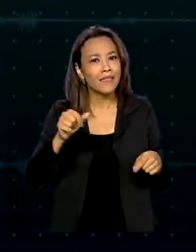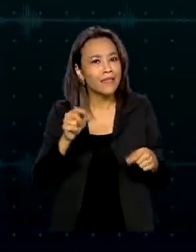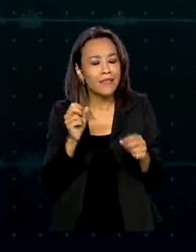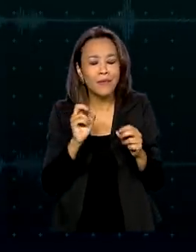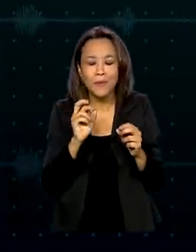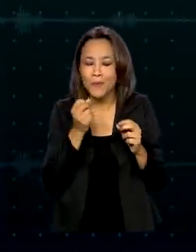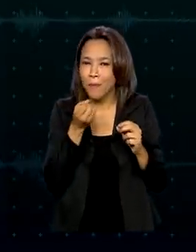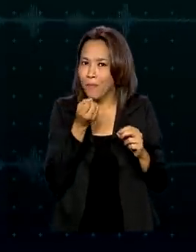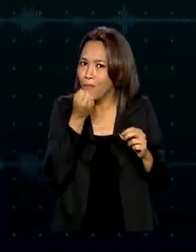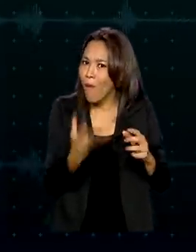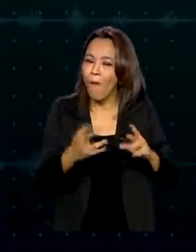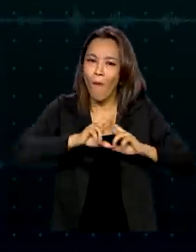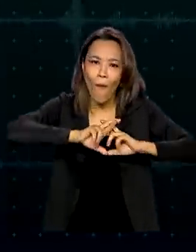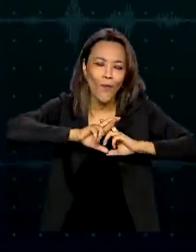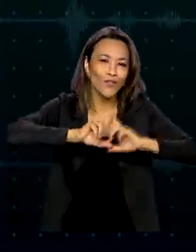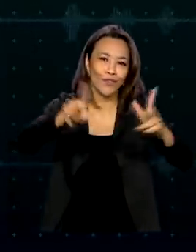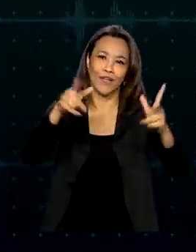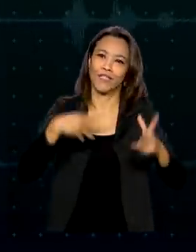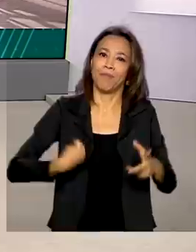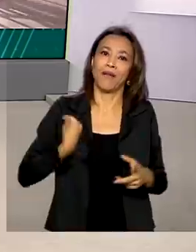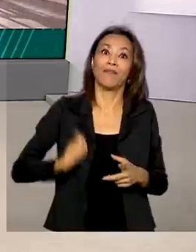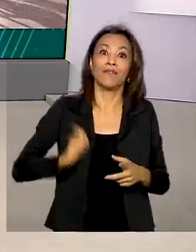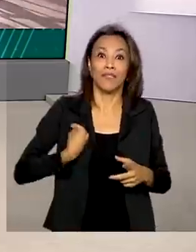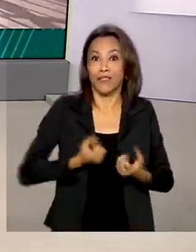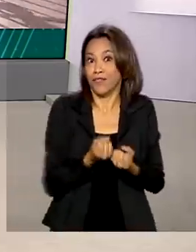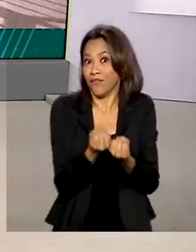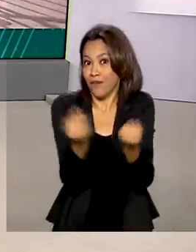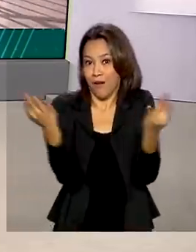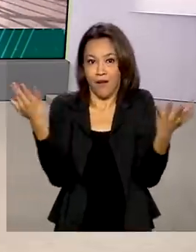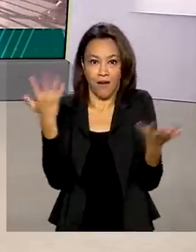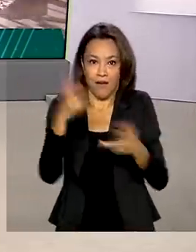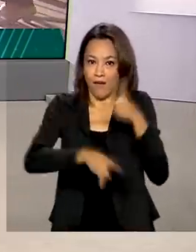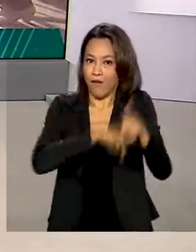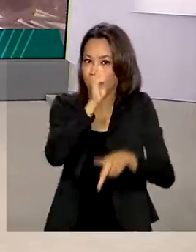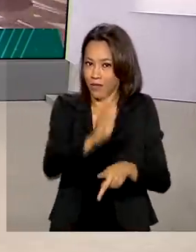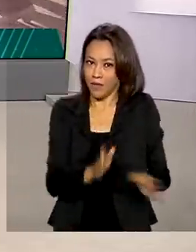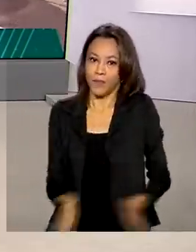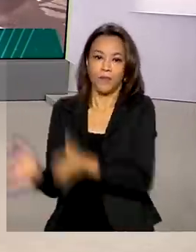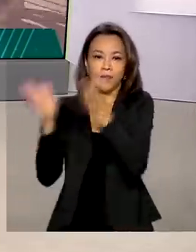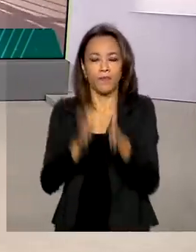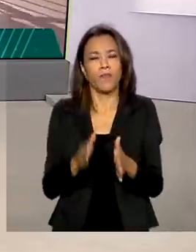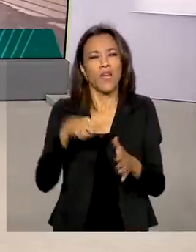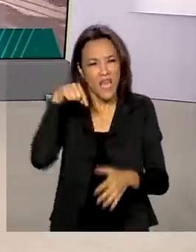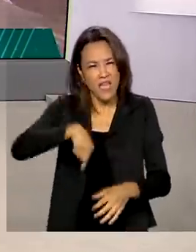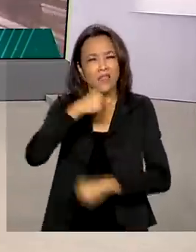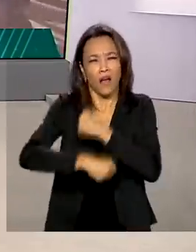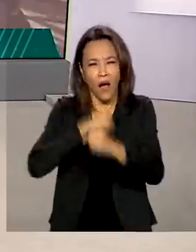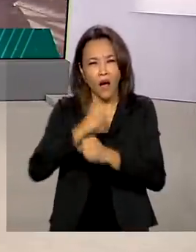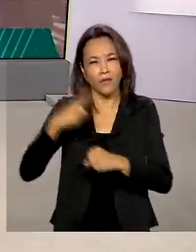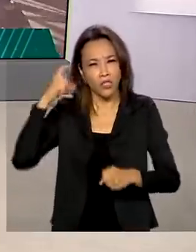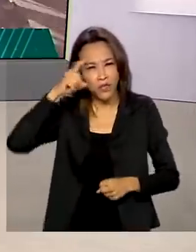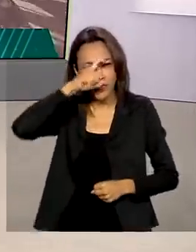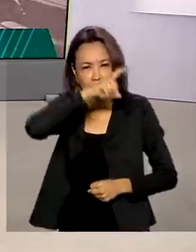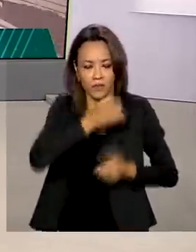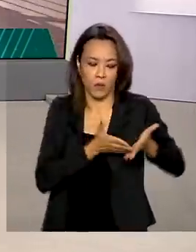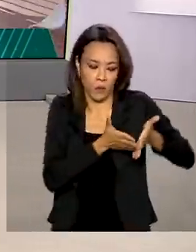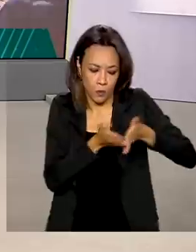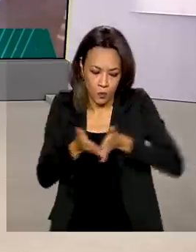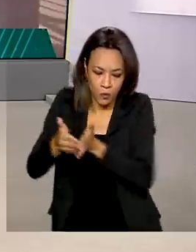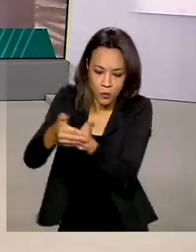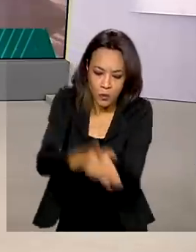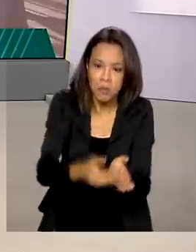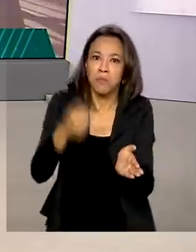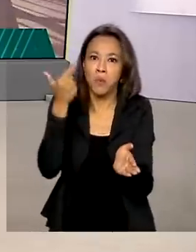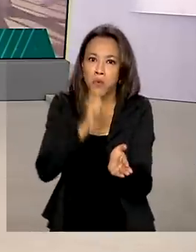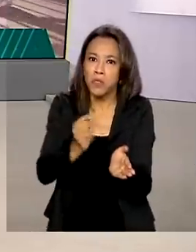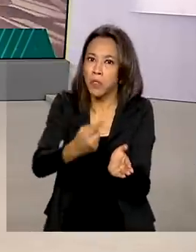para dezenas de milhões de brasileiros. Apesar do ano difícil, o setor portuário brasileiro conseguiu se